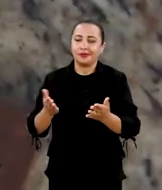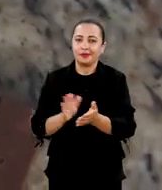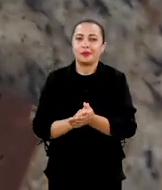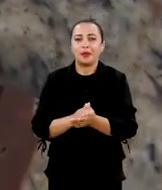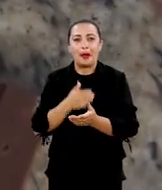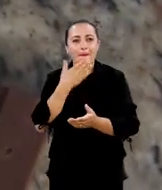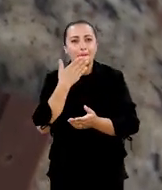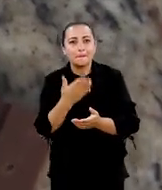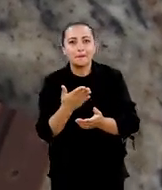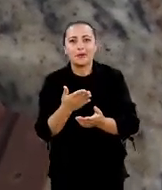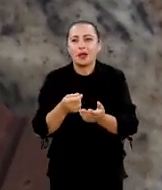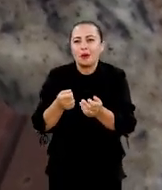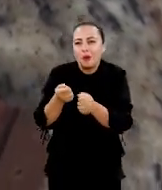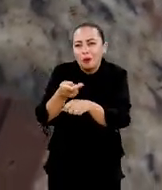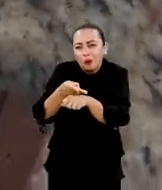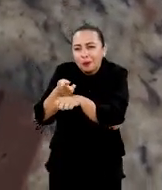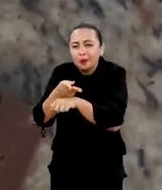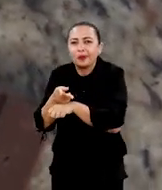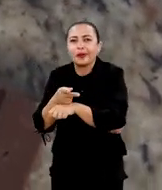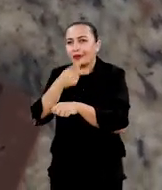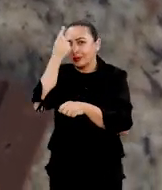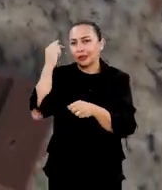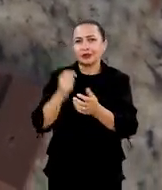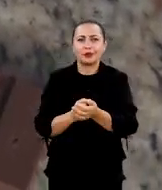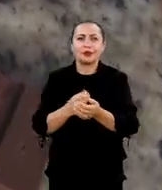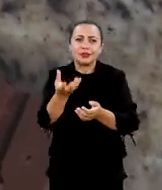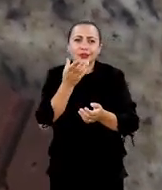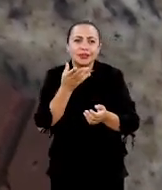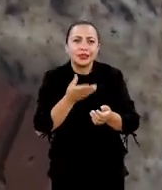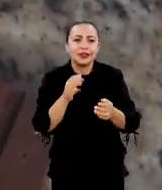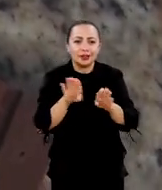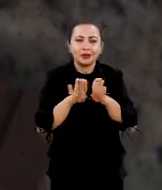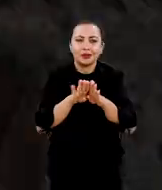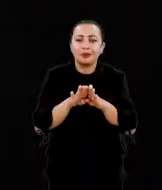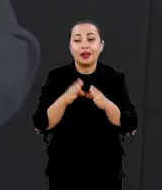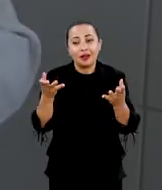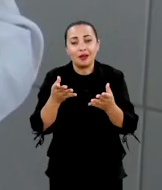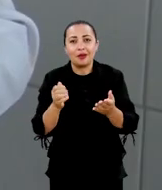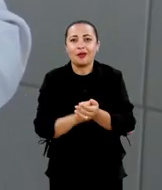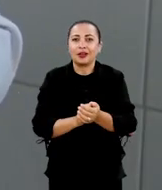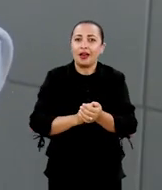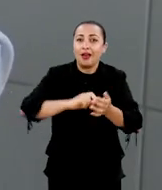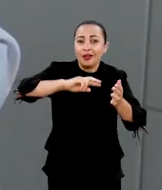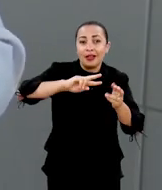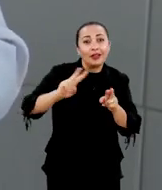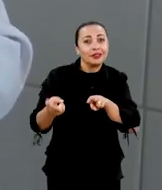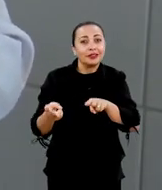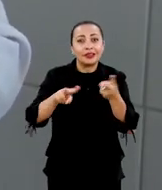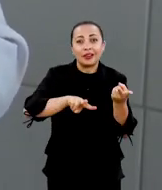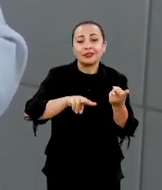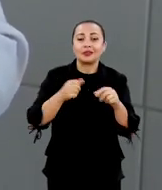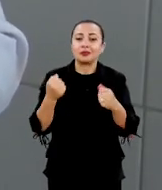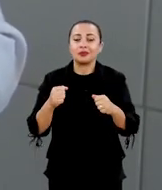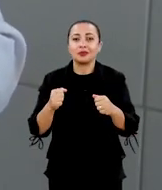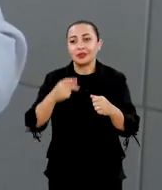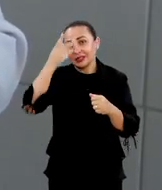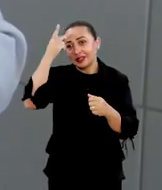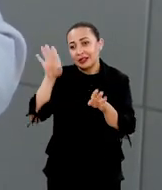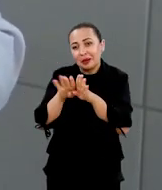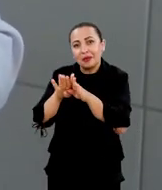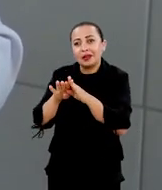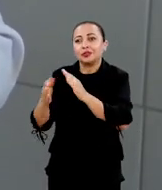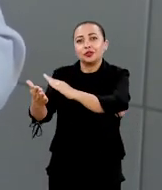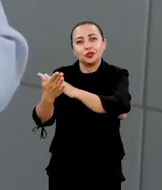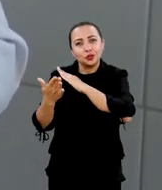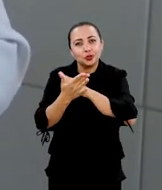o próximo passo, e por isso que eu fiz um apelo de buscar investidores, ou chocolateiros que queiram, a gente precisa agora é transferência, e para ter transferência